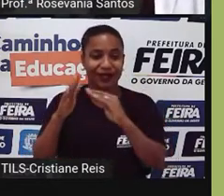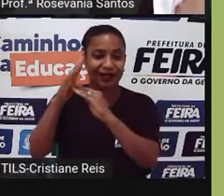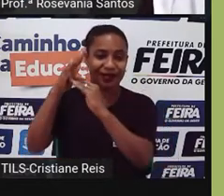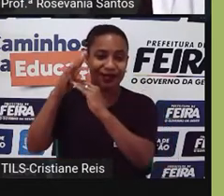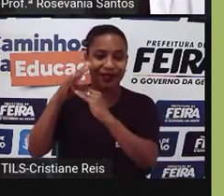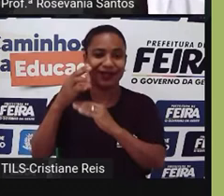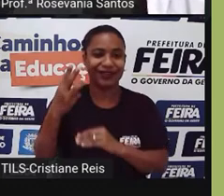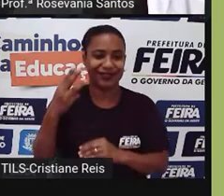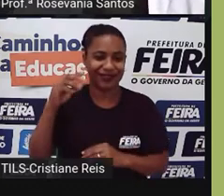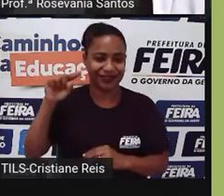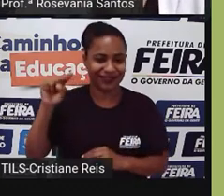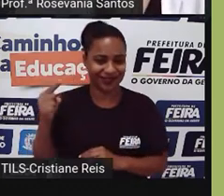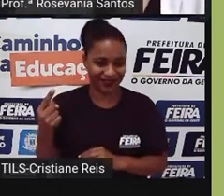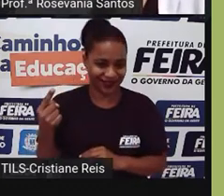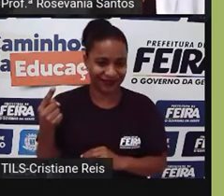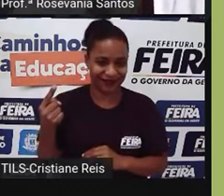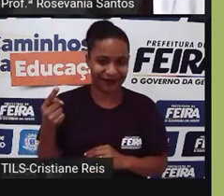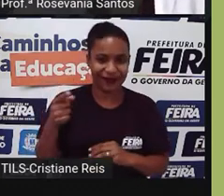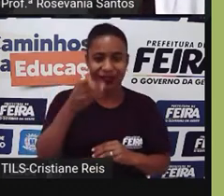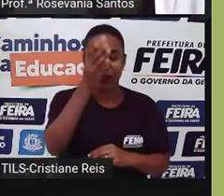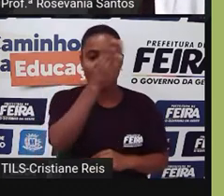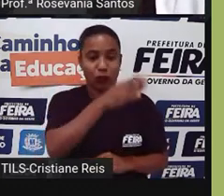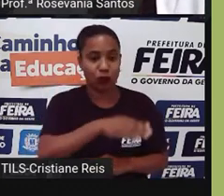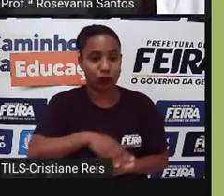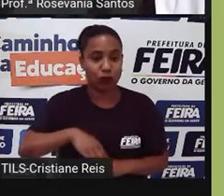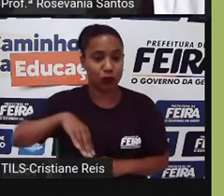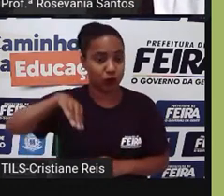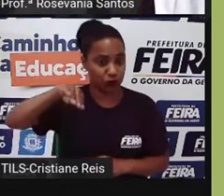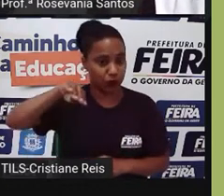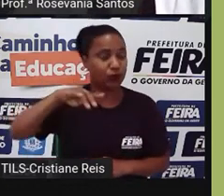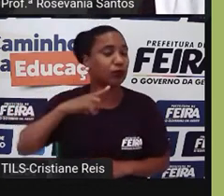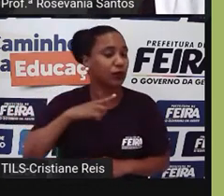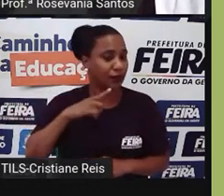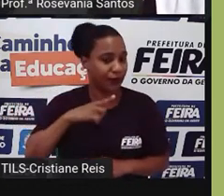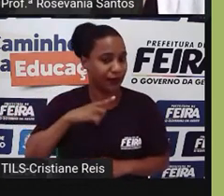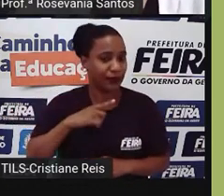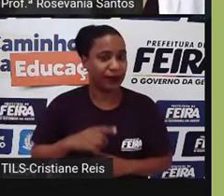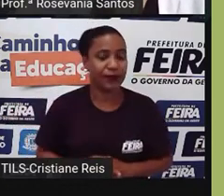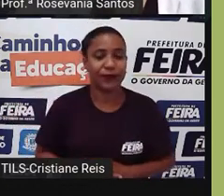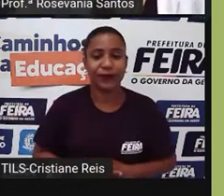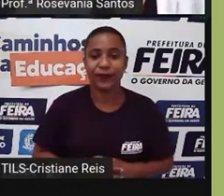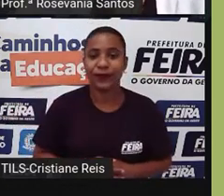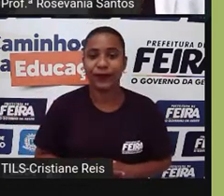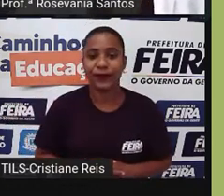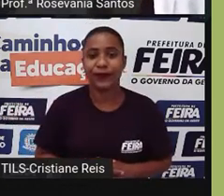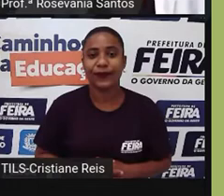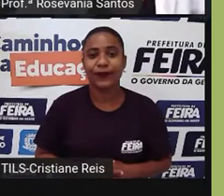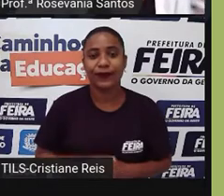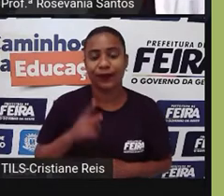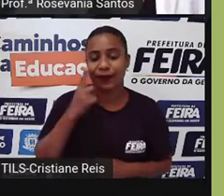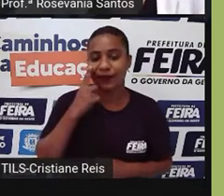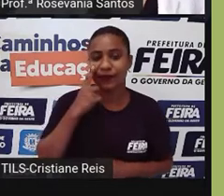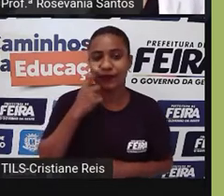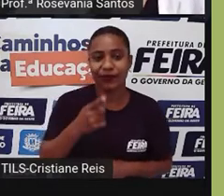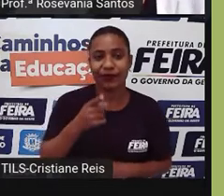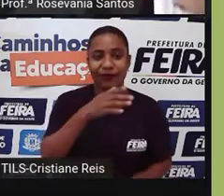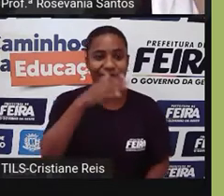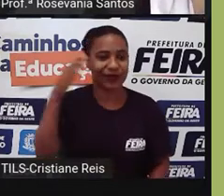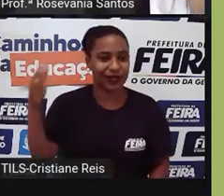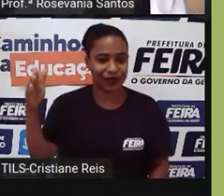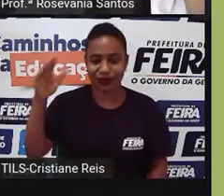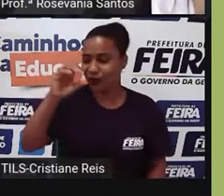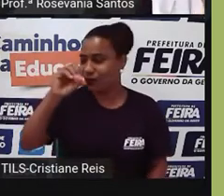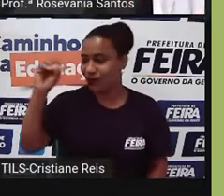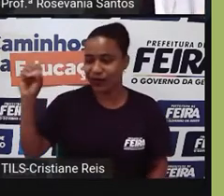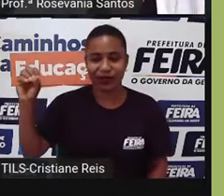depressões que ficam abaixo, né? Desse zero. Então, vamos lá. A gente tem aqui, né? Do lado oeste, predominando, né?